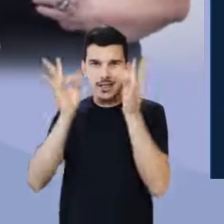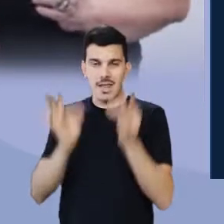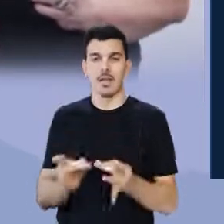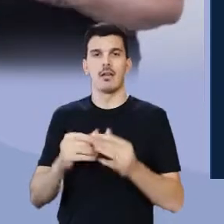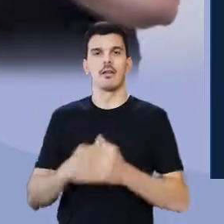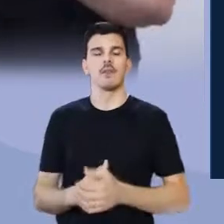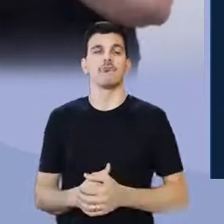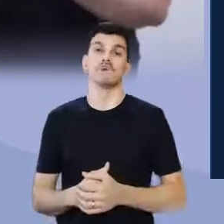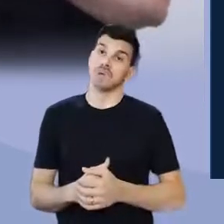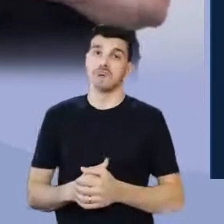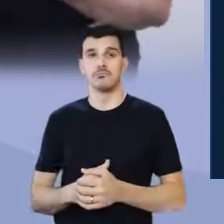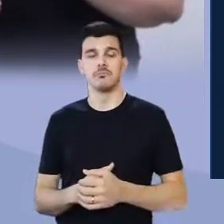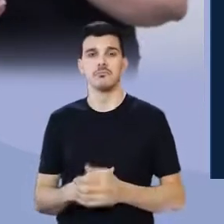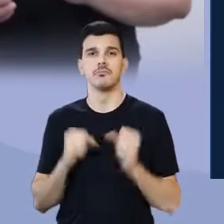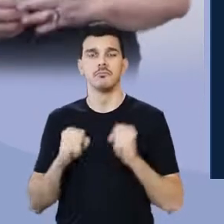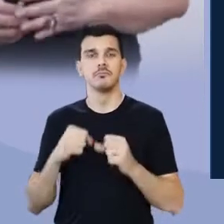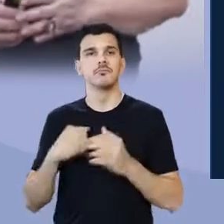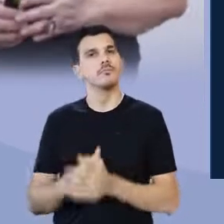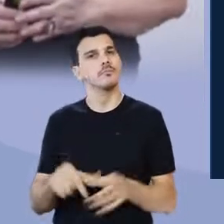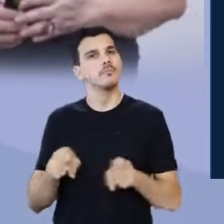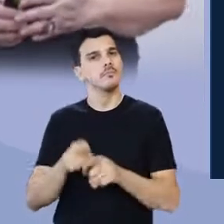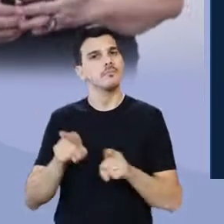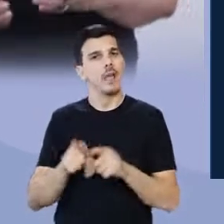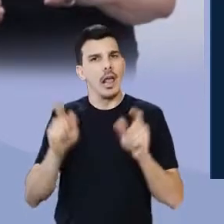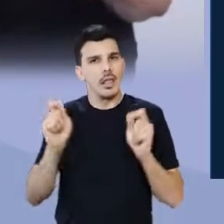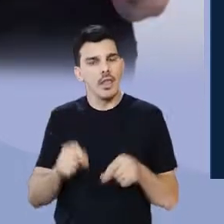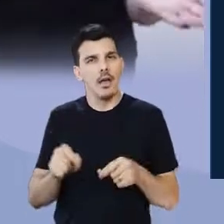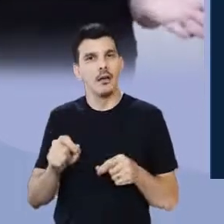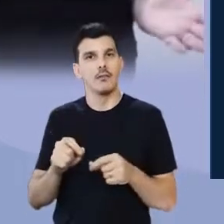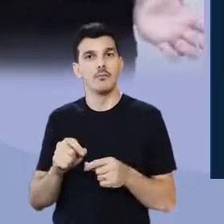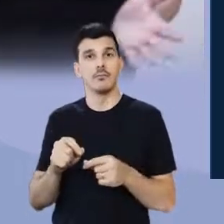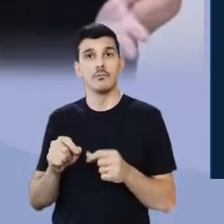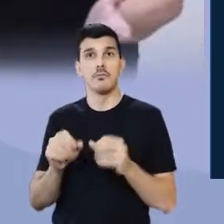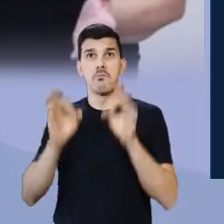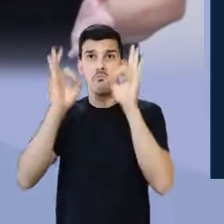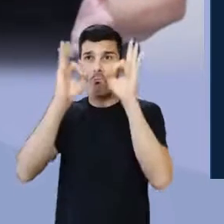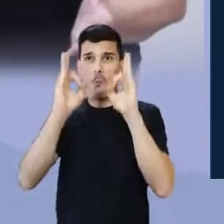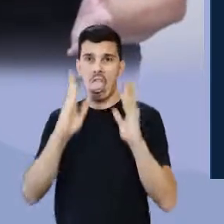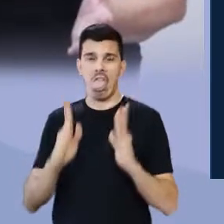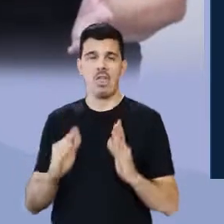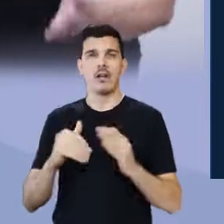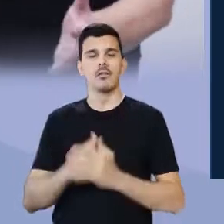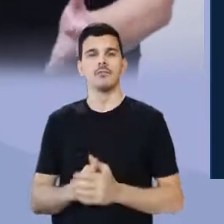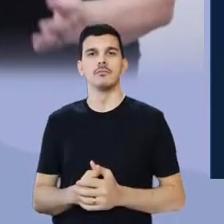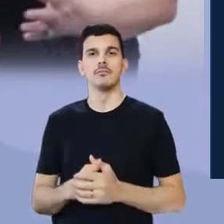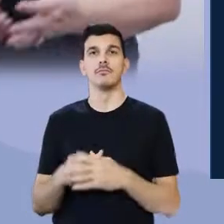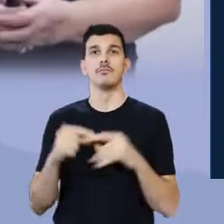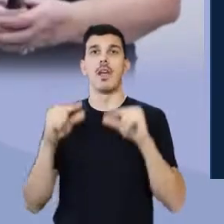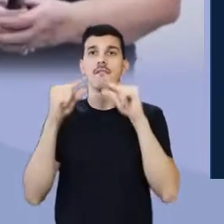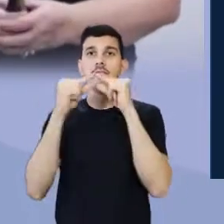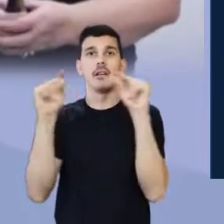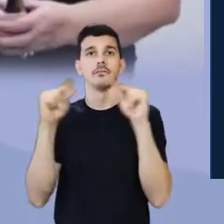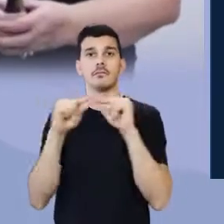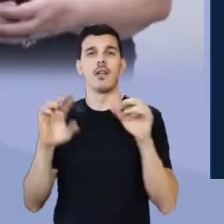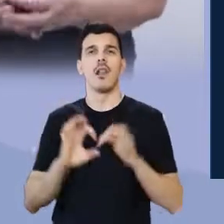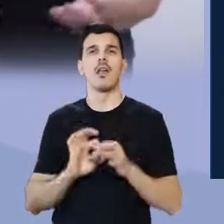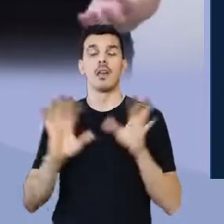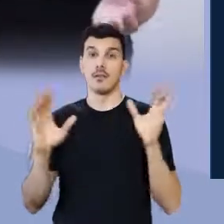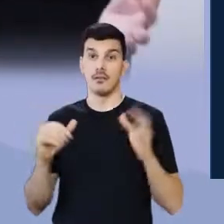Posso também produzir sem nenhuma métrica? Versos brancos?